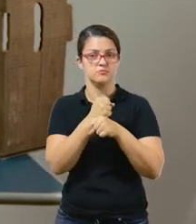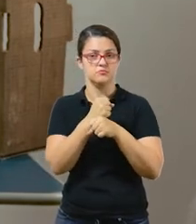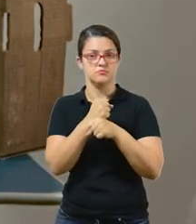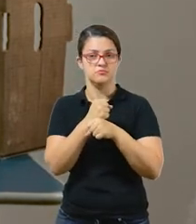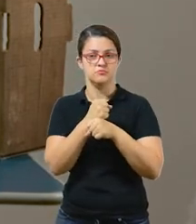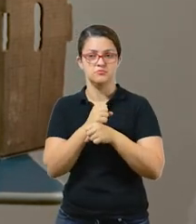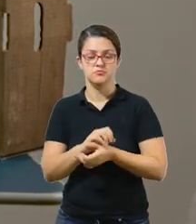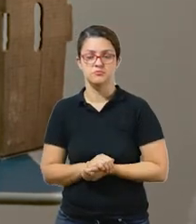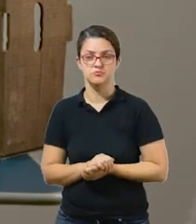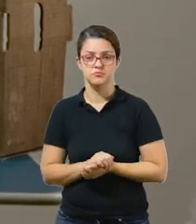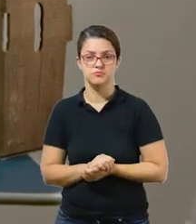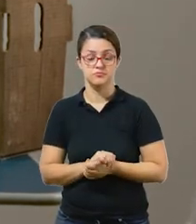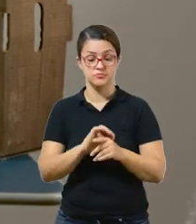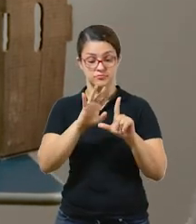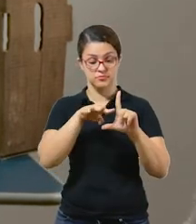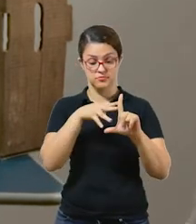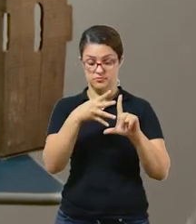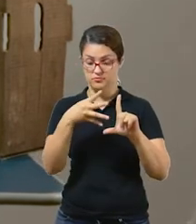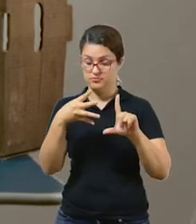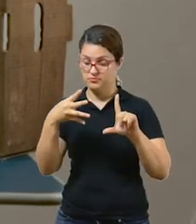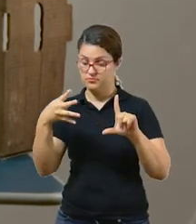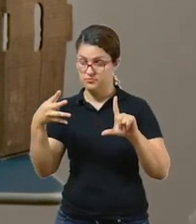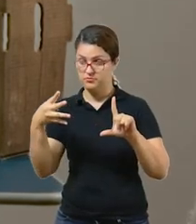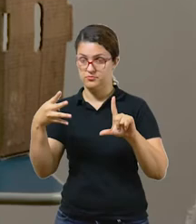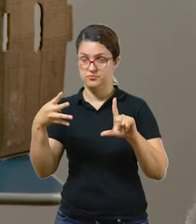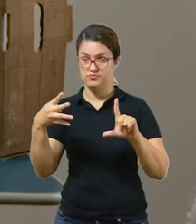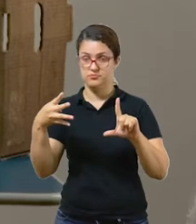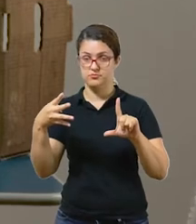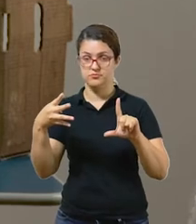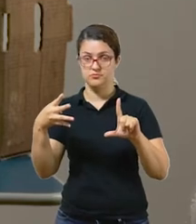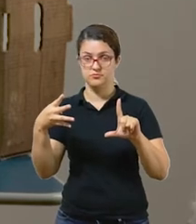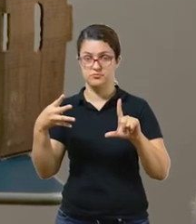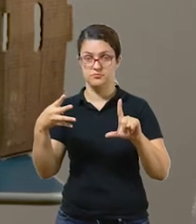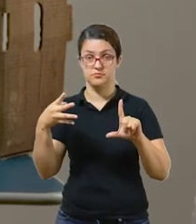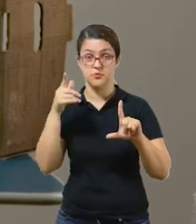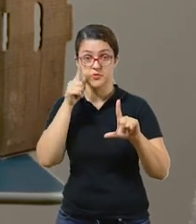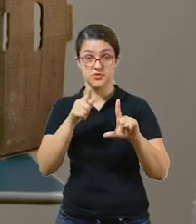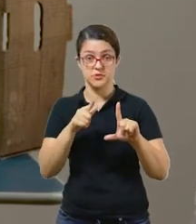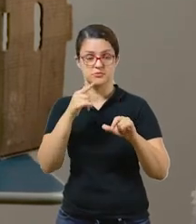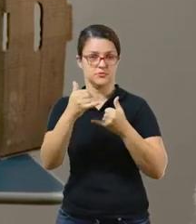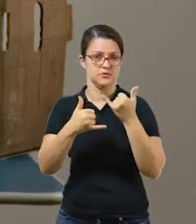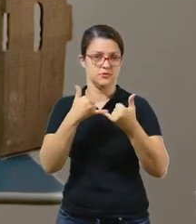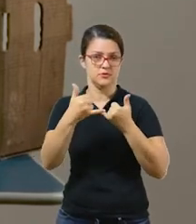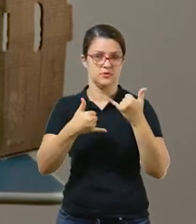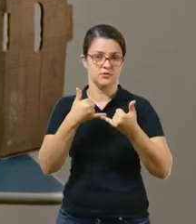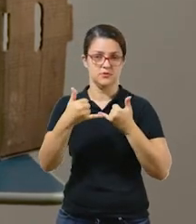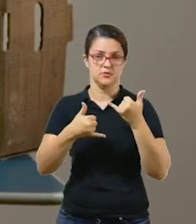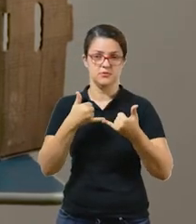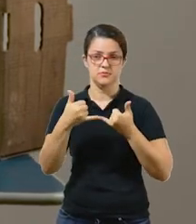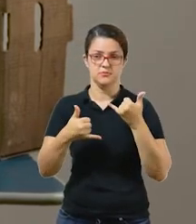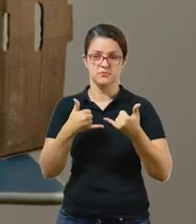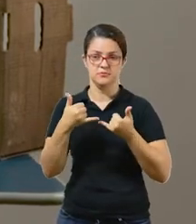Você vai encontrar essa tabela para poder executar o jogo. E a gente aqui